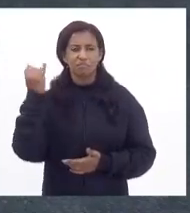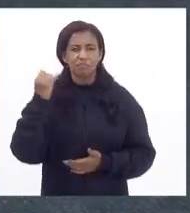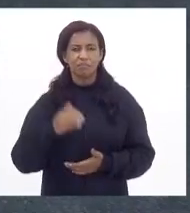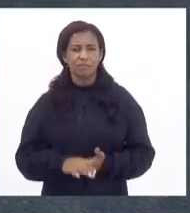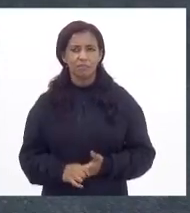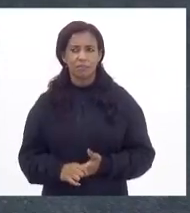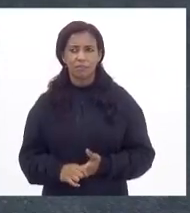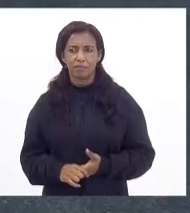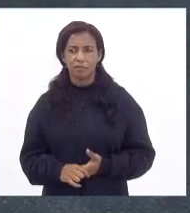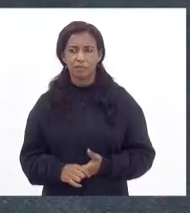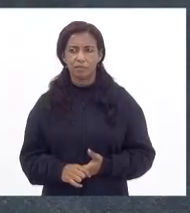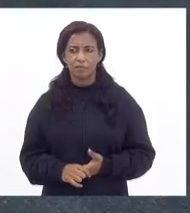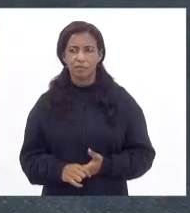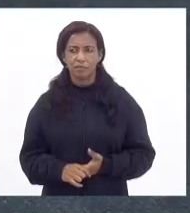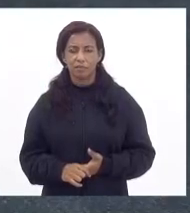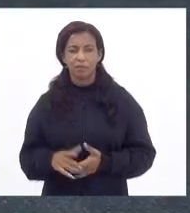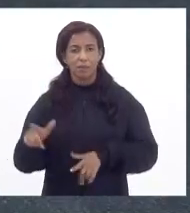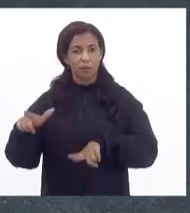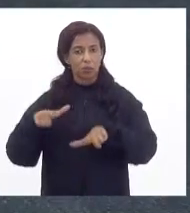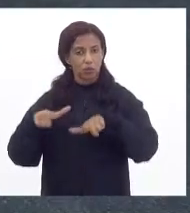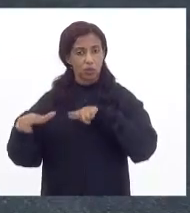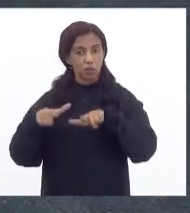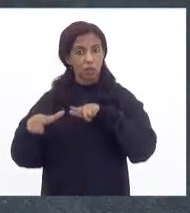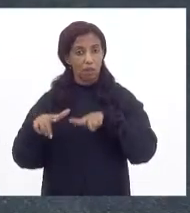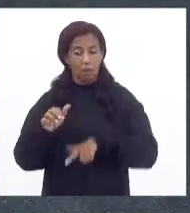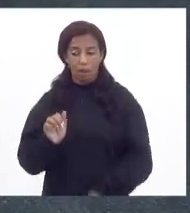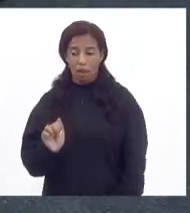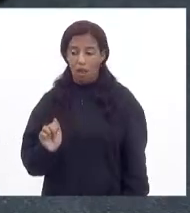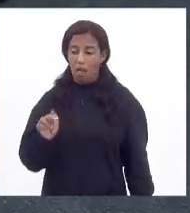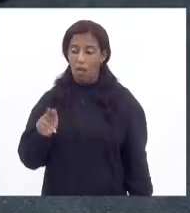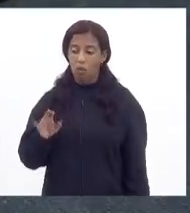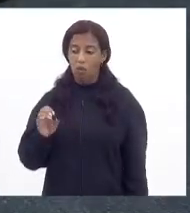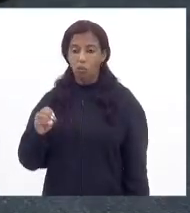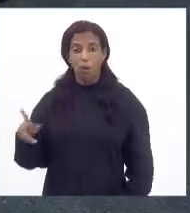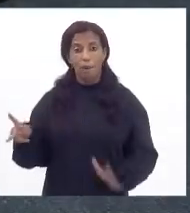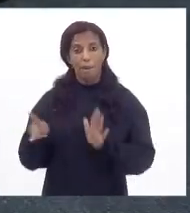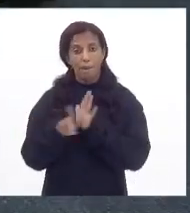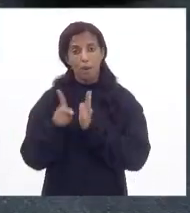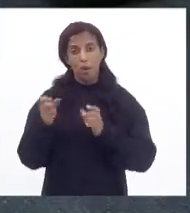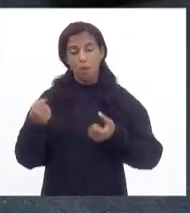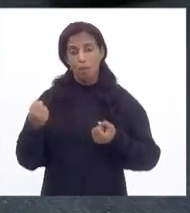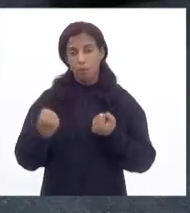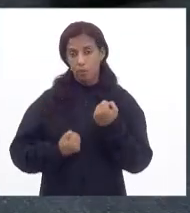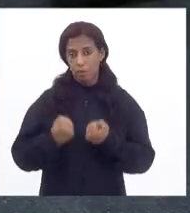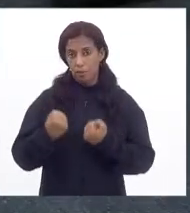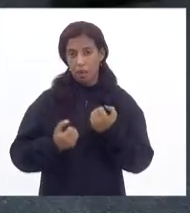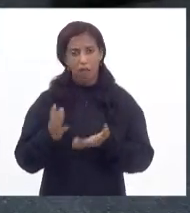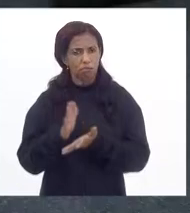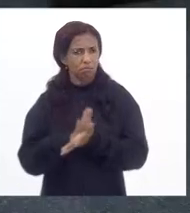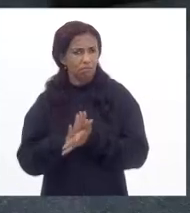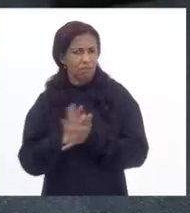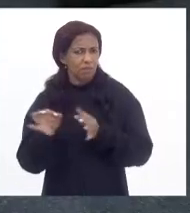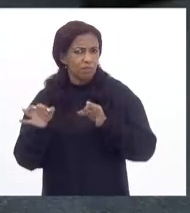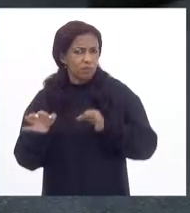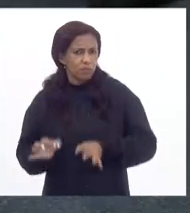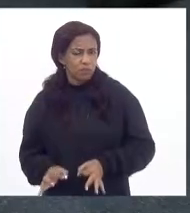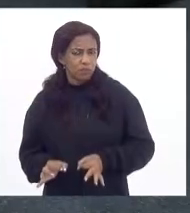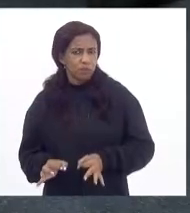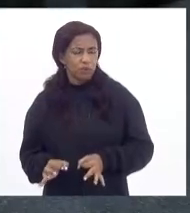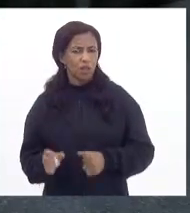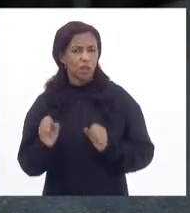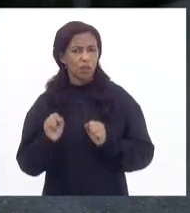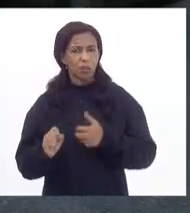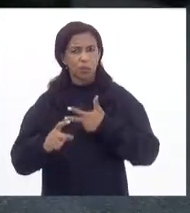Com essa questão das políticas de trabalhar por conta própria, elas utilizam seus próprios veículos. Então, nada mais justo do que o poder